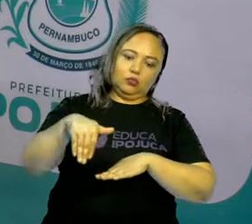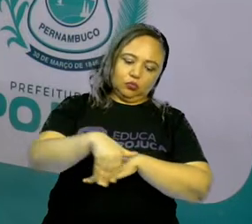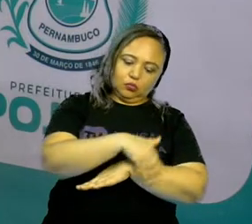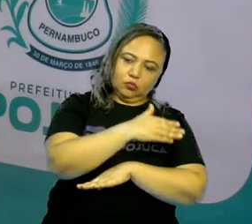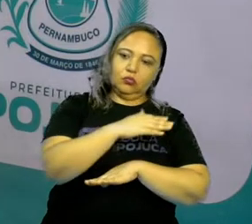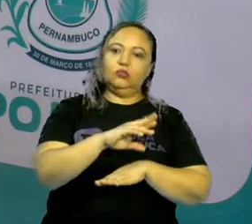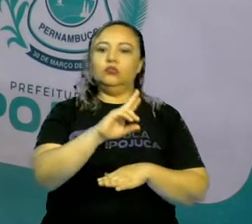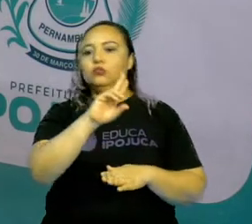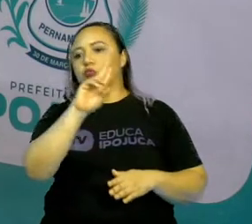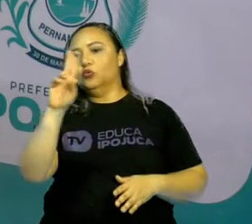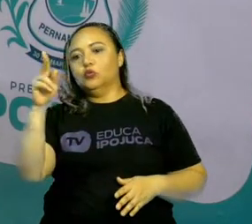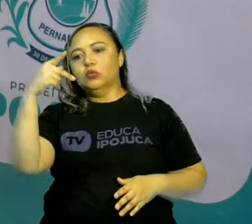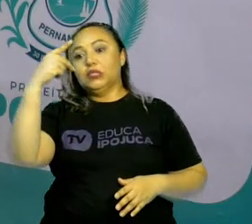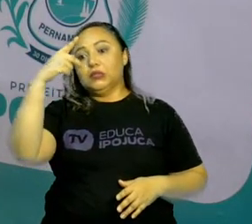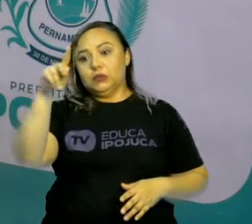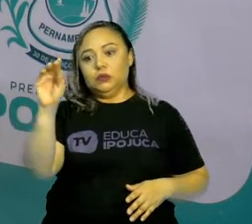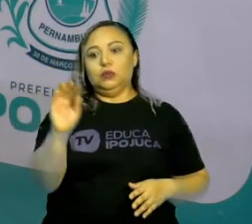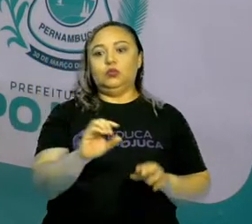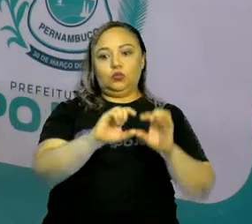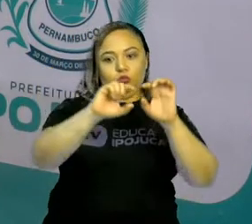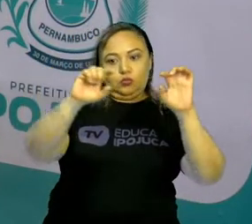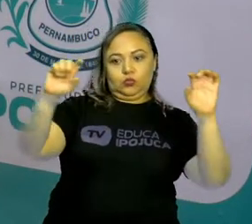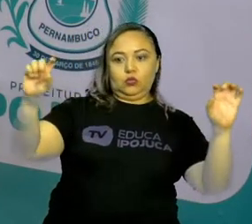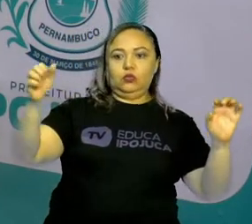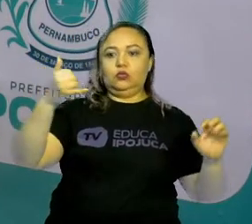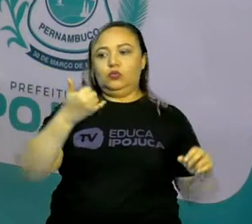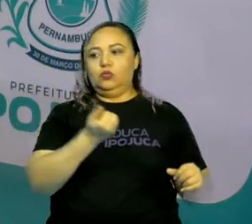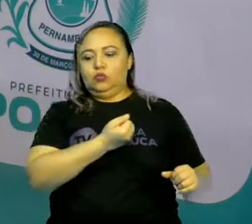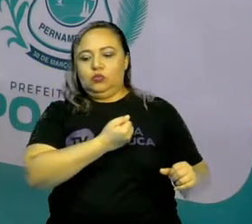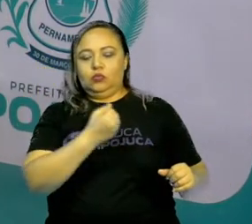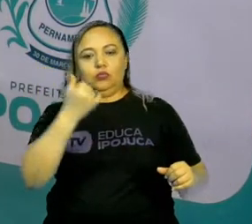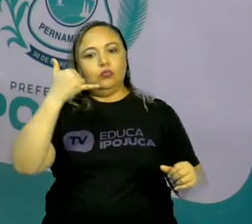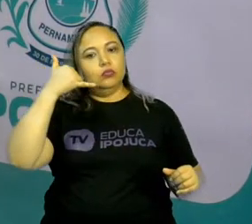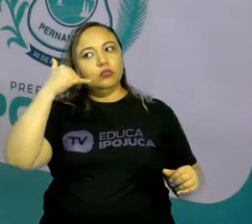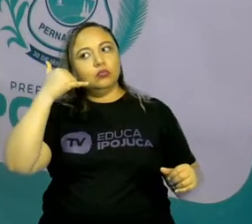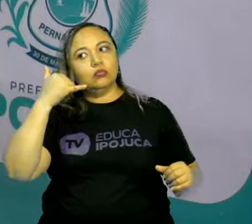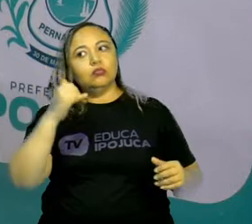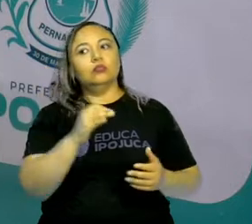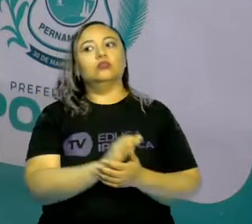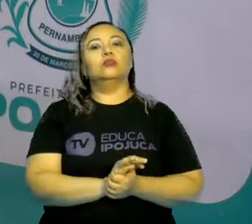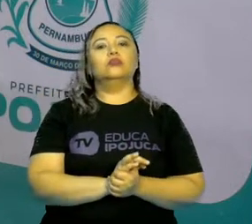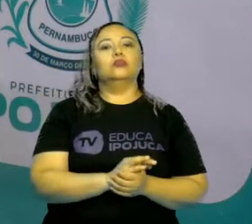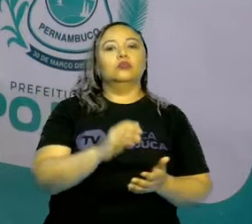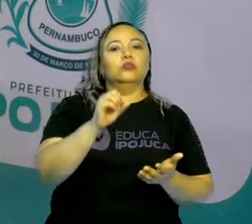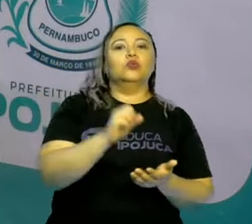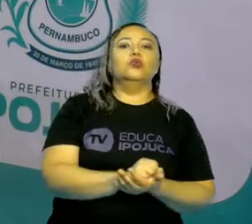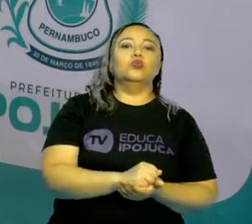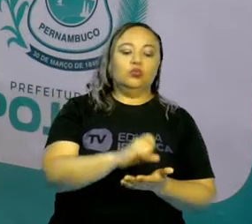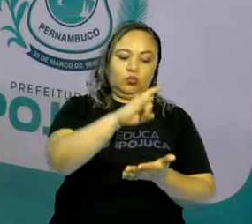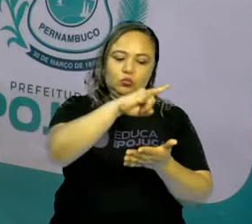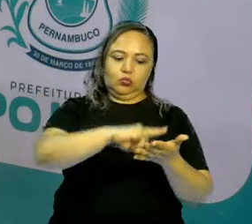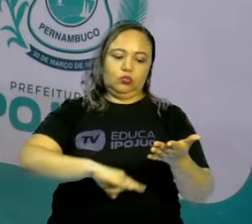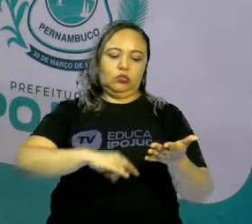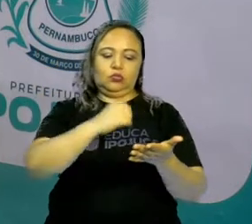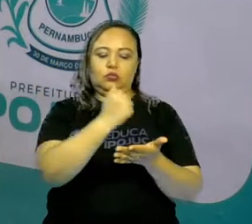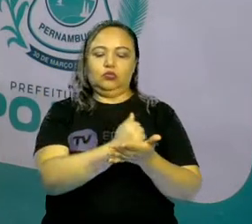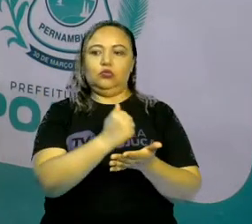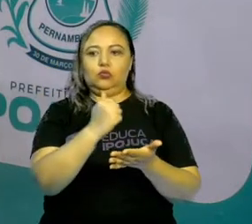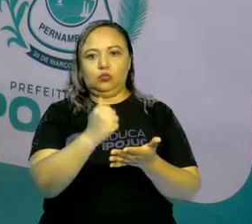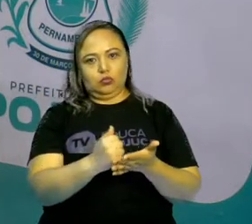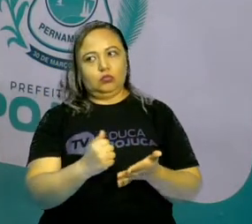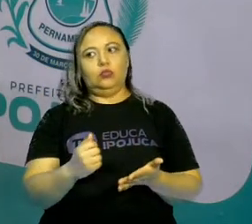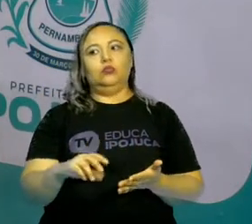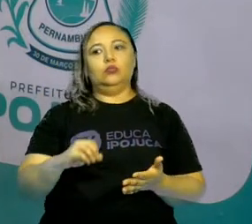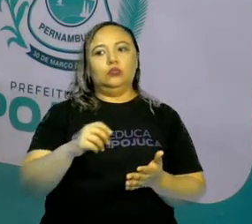nome completo, o número do telefone, o número dos principais documentos, estão todos